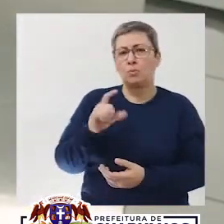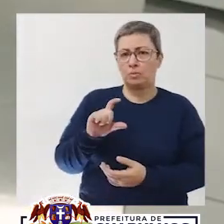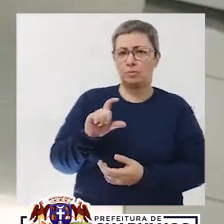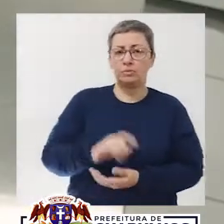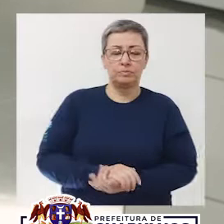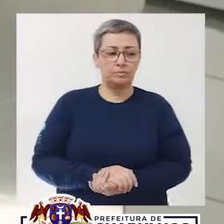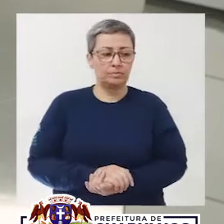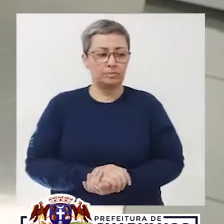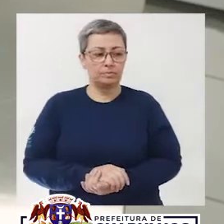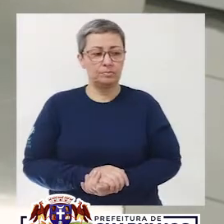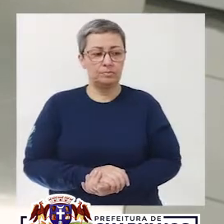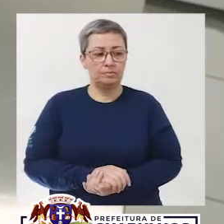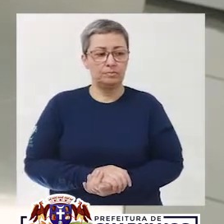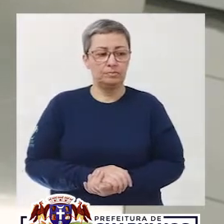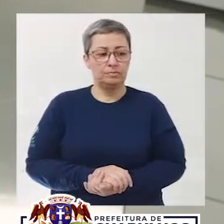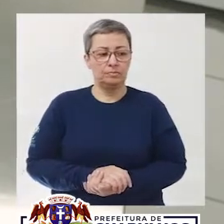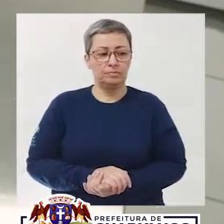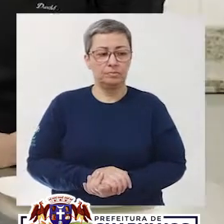Uma caixinha, né, Maru? Sim.